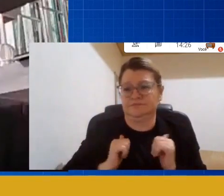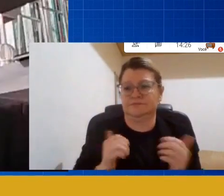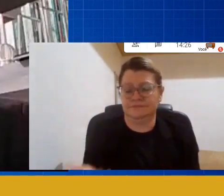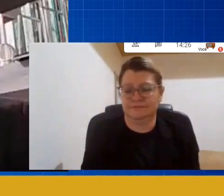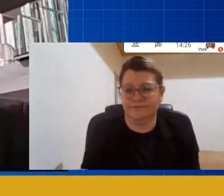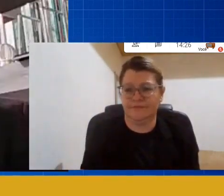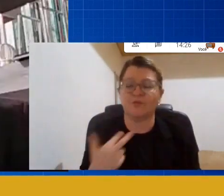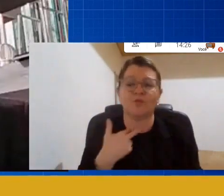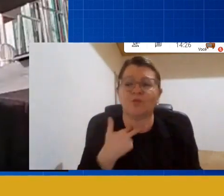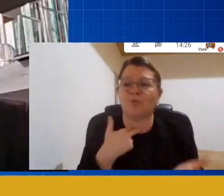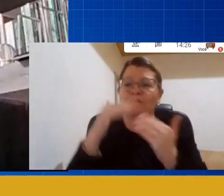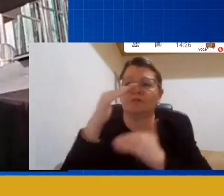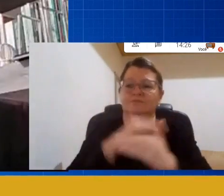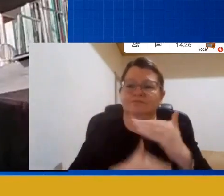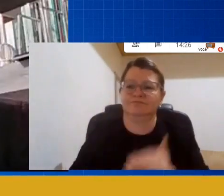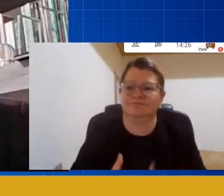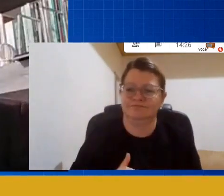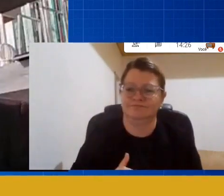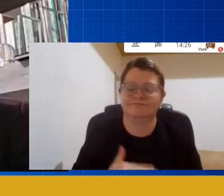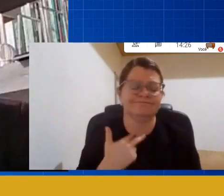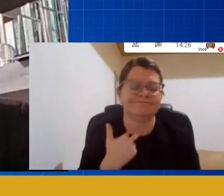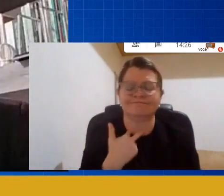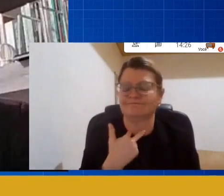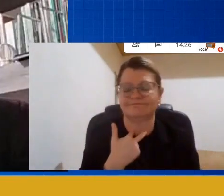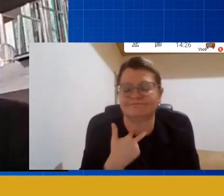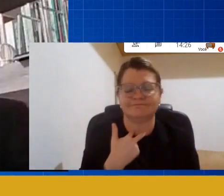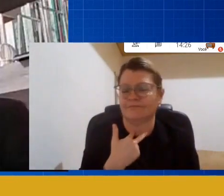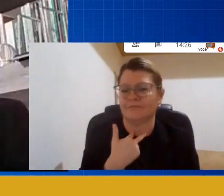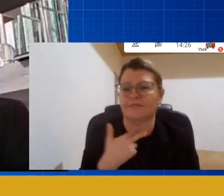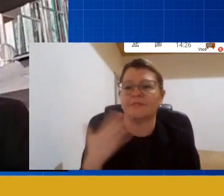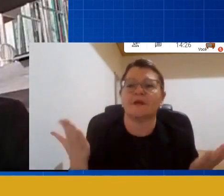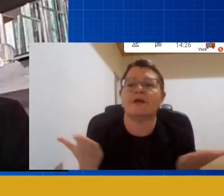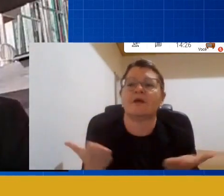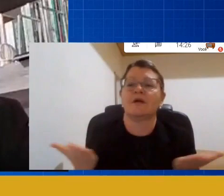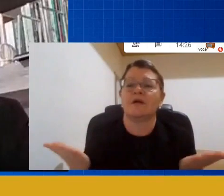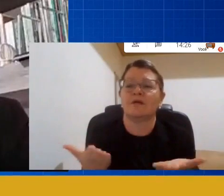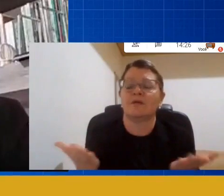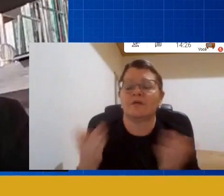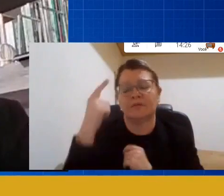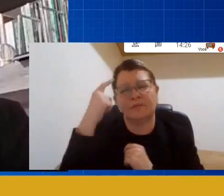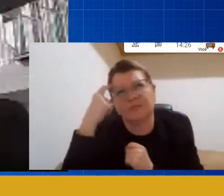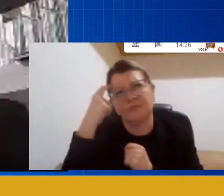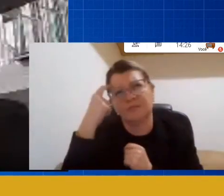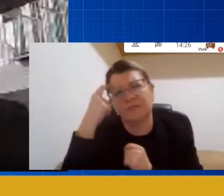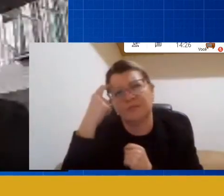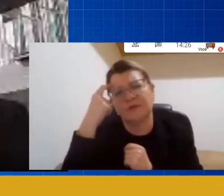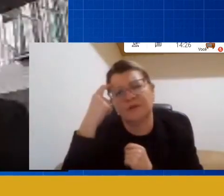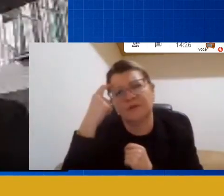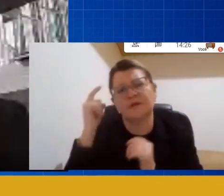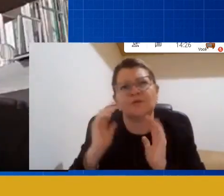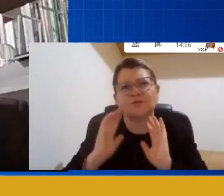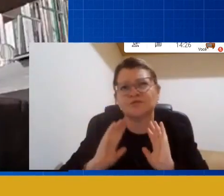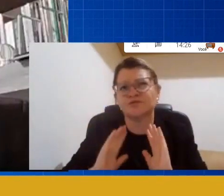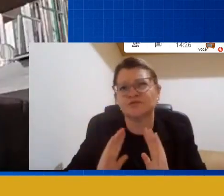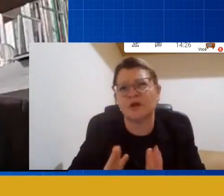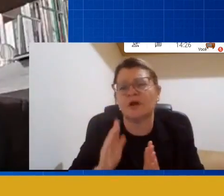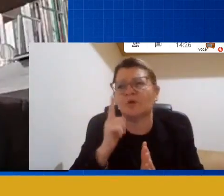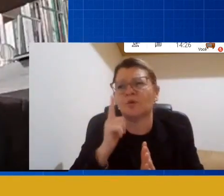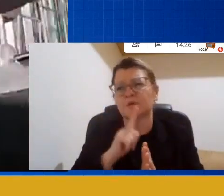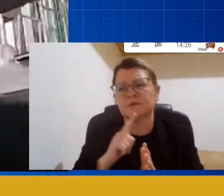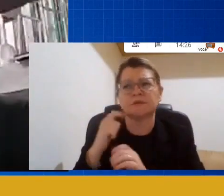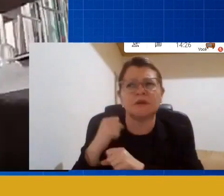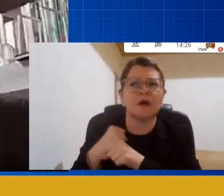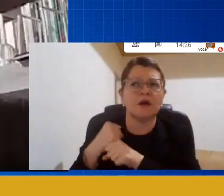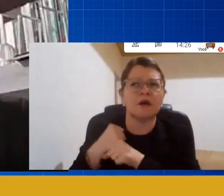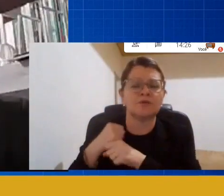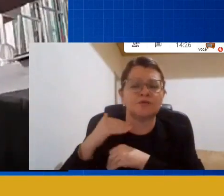pode retroceder nisso. A gente não pode querer dizer que nesse momento, agora, tudo aquilo que nós caminhamos nos últimos anos, a